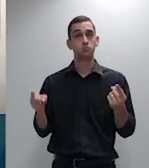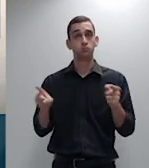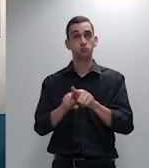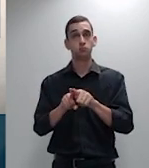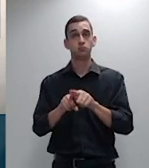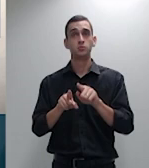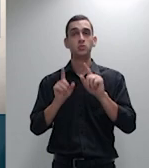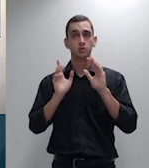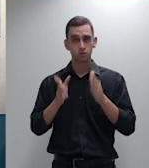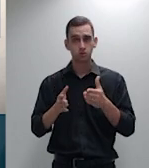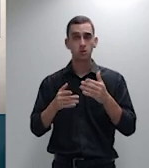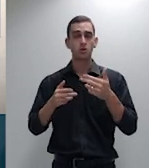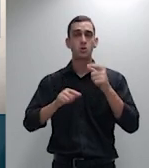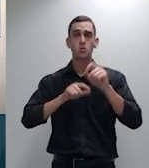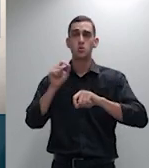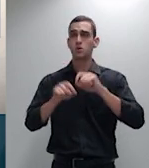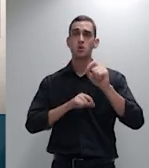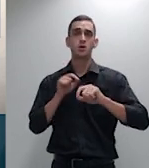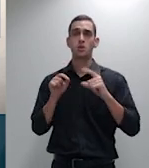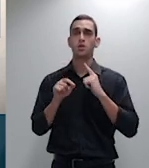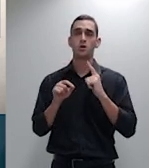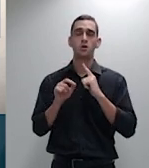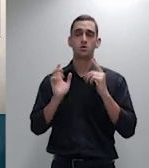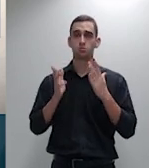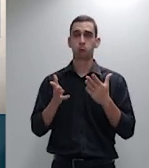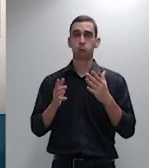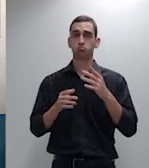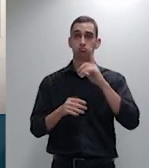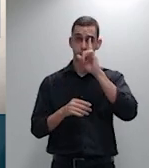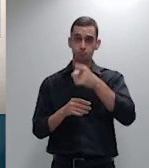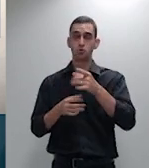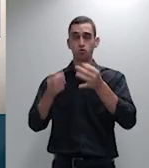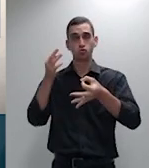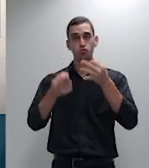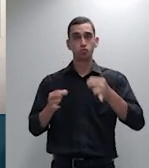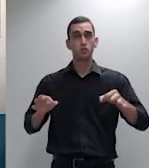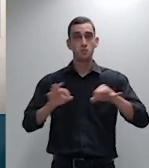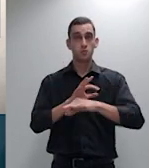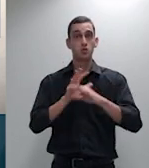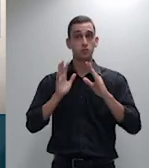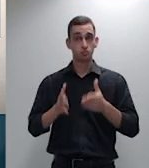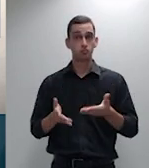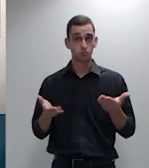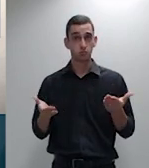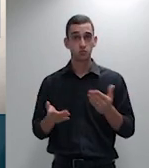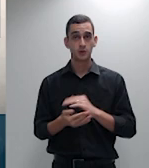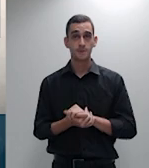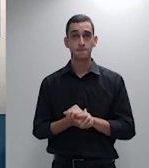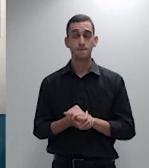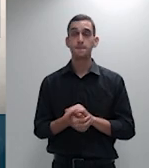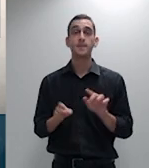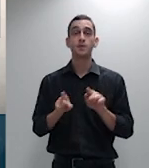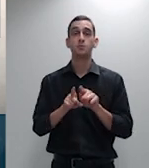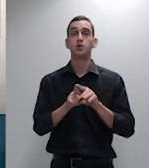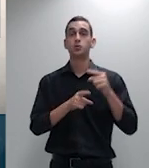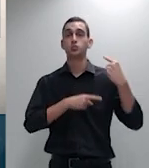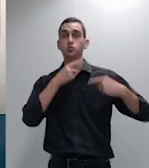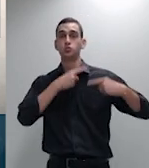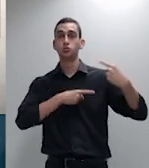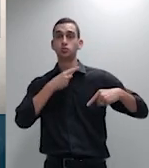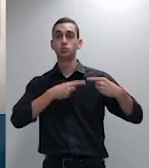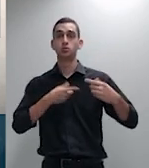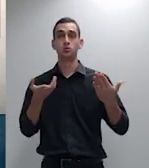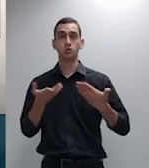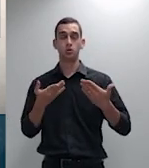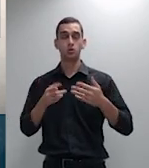coberta pelo manto da coisa julgada material a discussão versou sobre a anulação da escritura pública de união